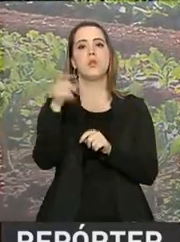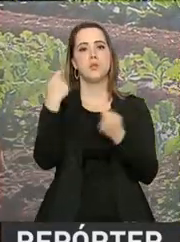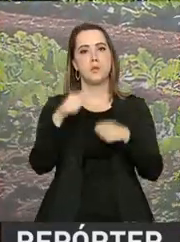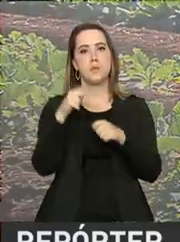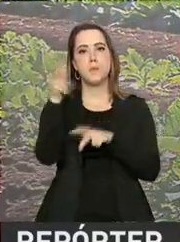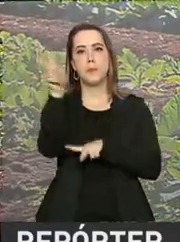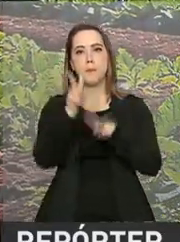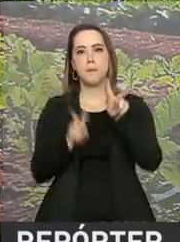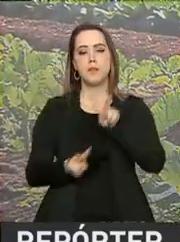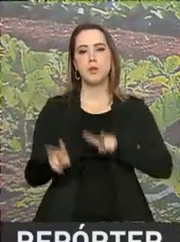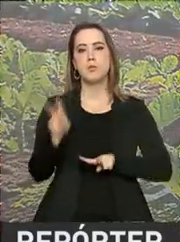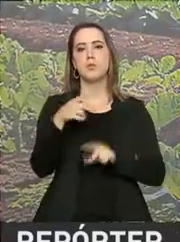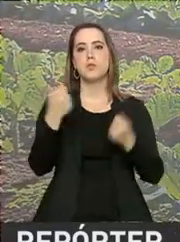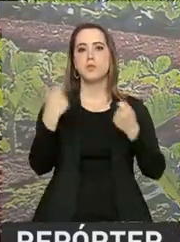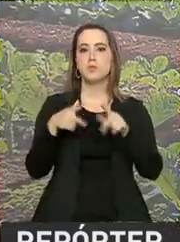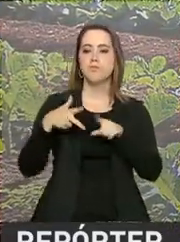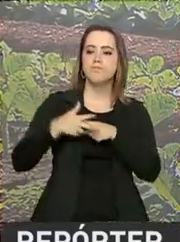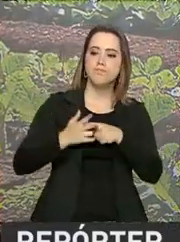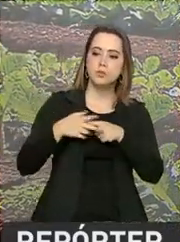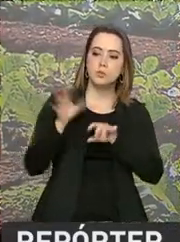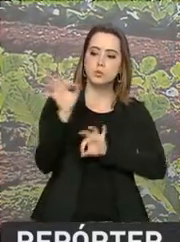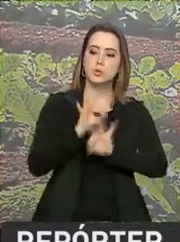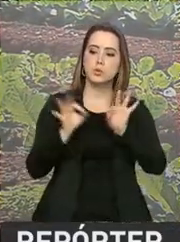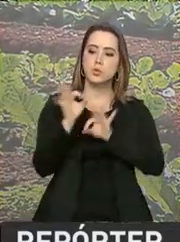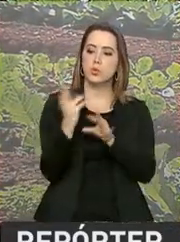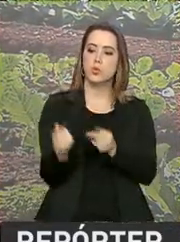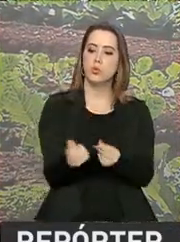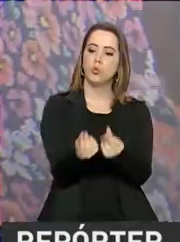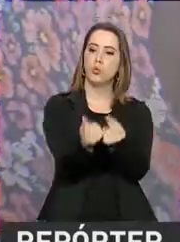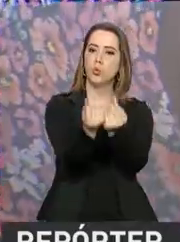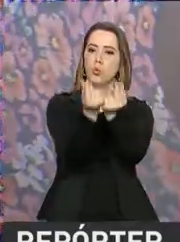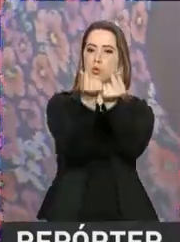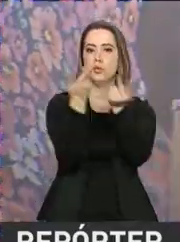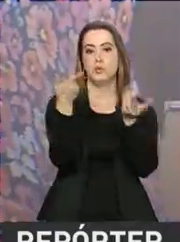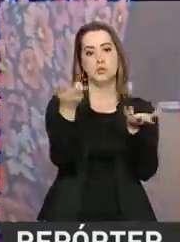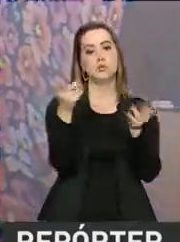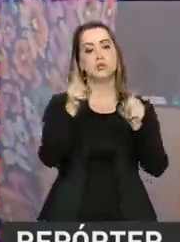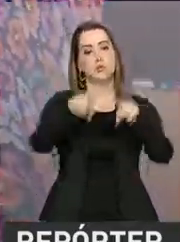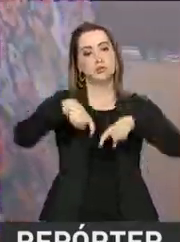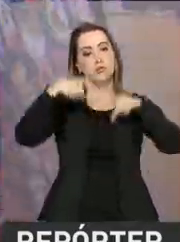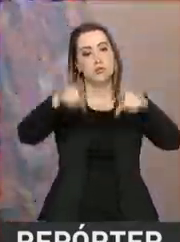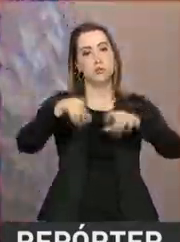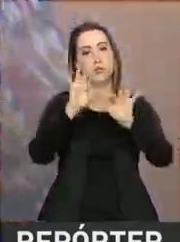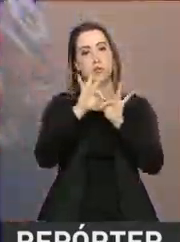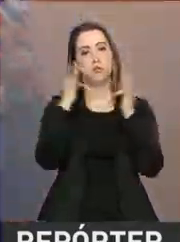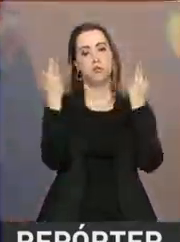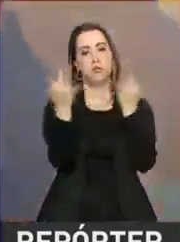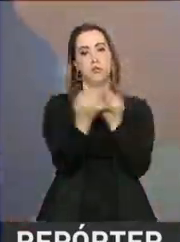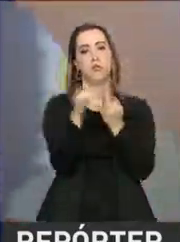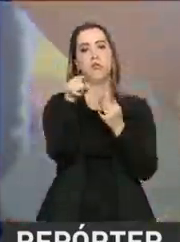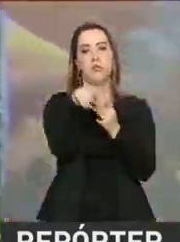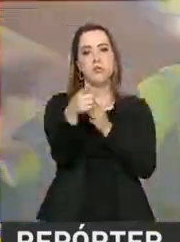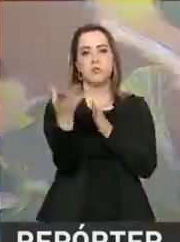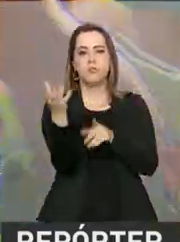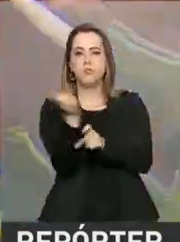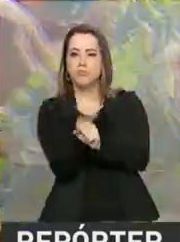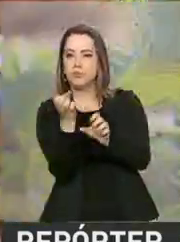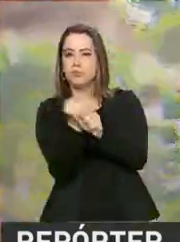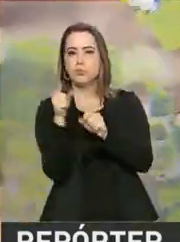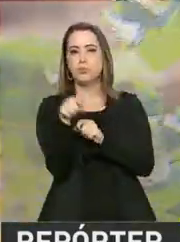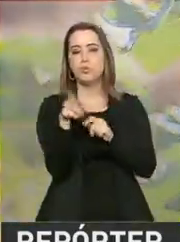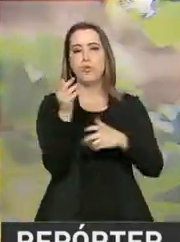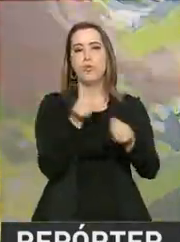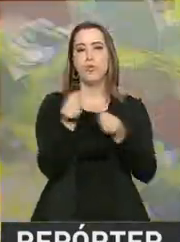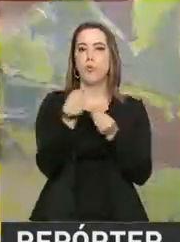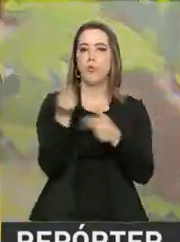para a adequação da política de garantia de preços da agricultura familiar. A Conab é quem calcula periodicamente as despesas que o